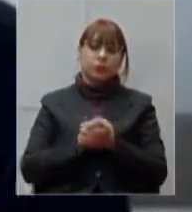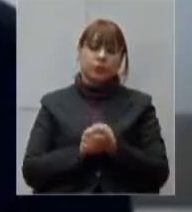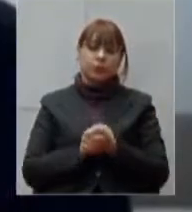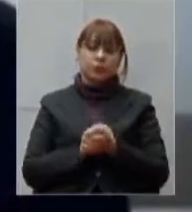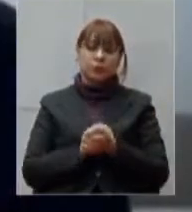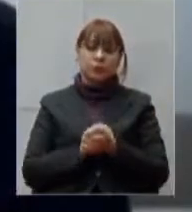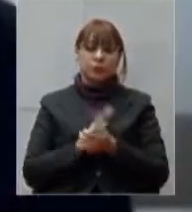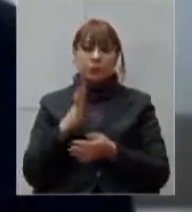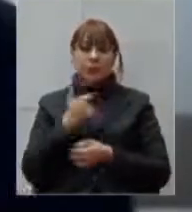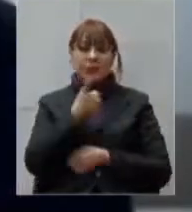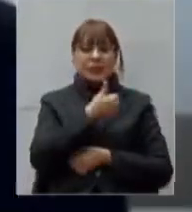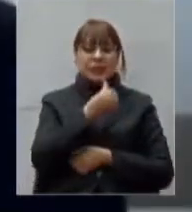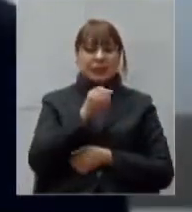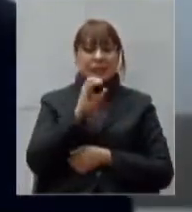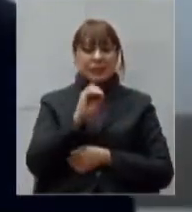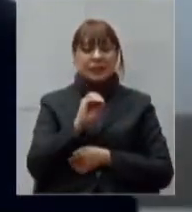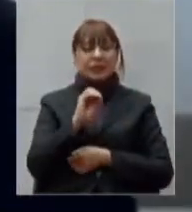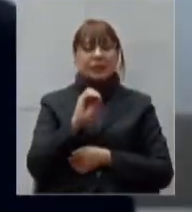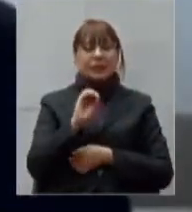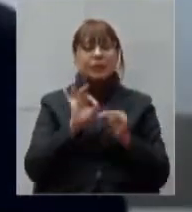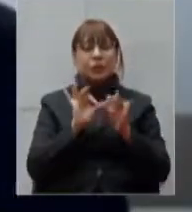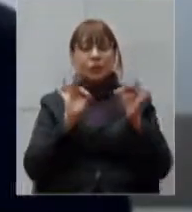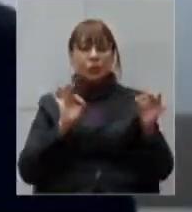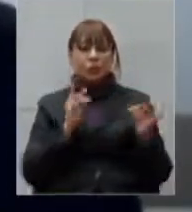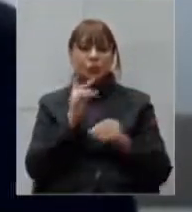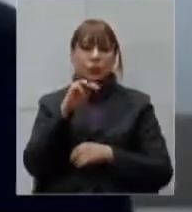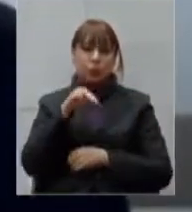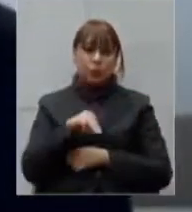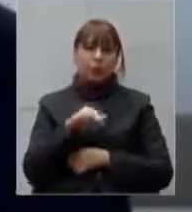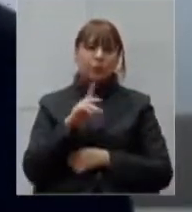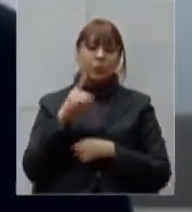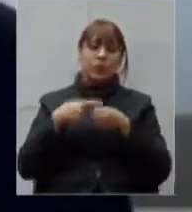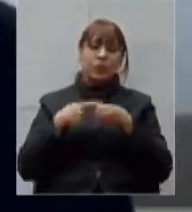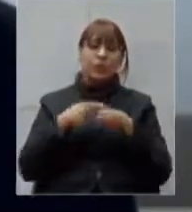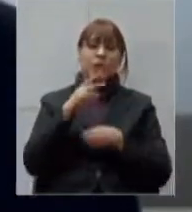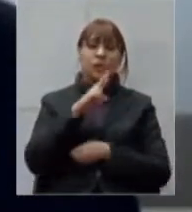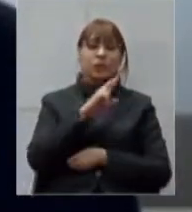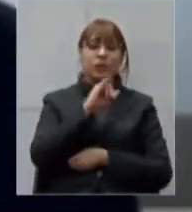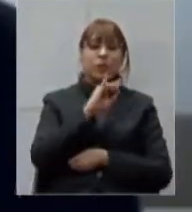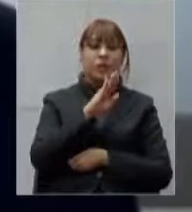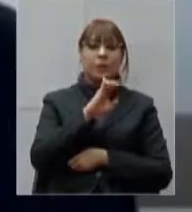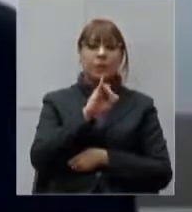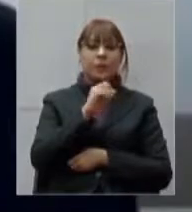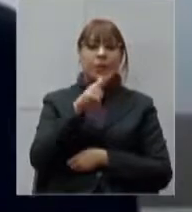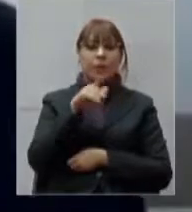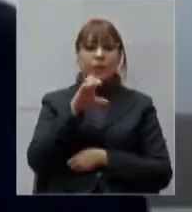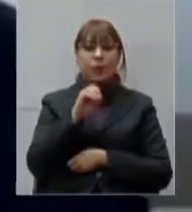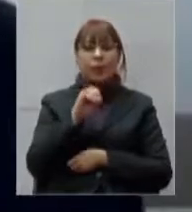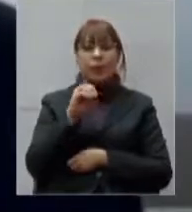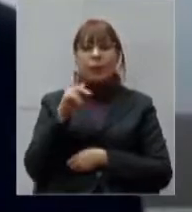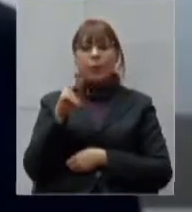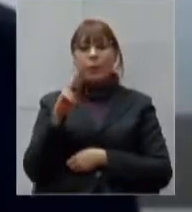mais ou menos uma situação semelhante a de Uberlândia então a gente está aqui nesse meio com muita preocupação exatamente por causa do contágio